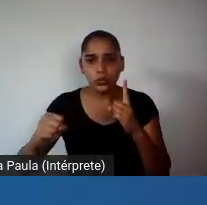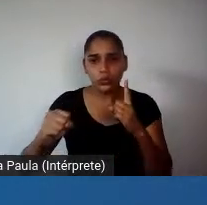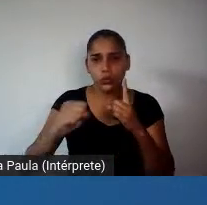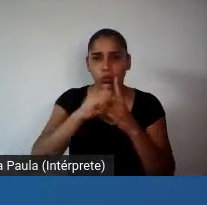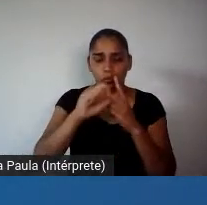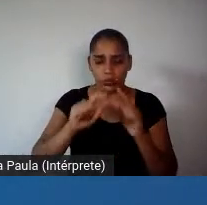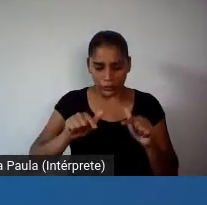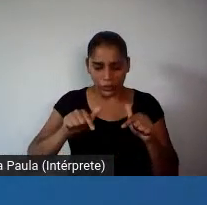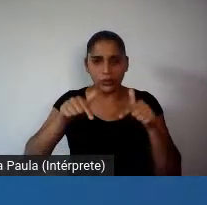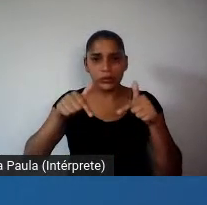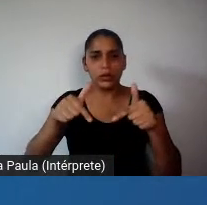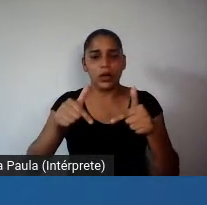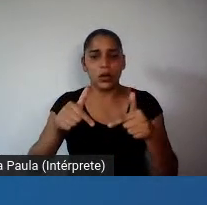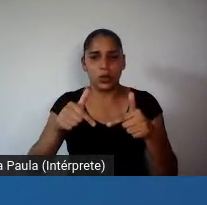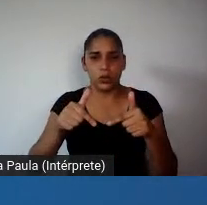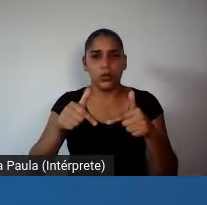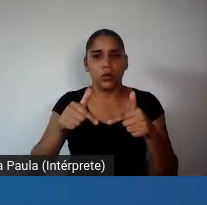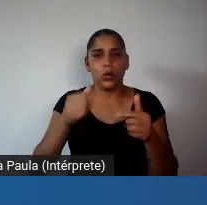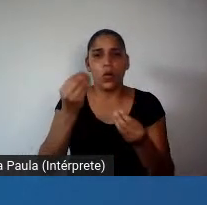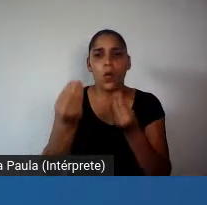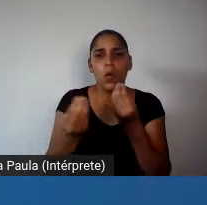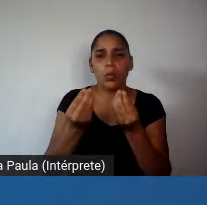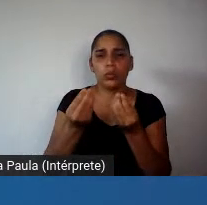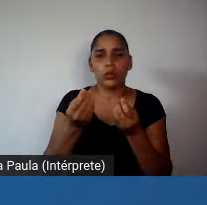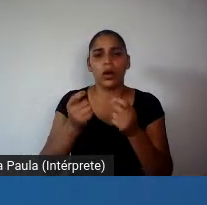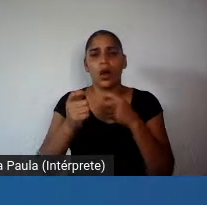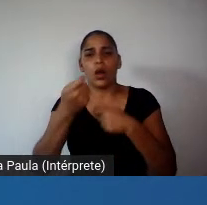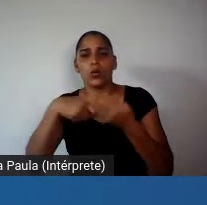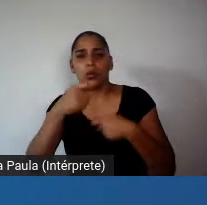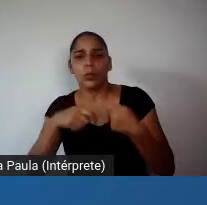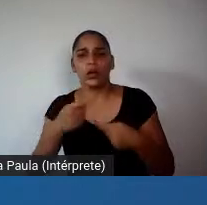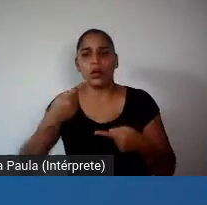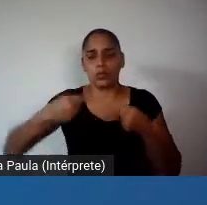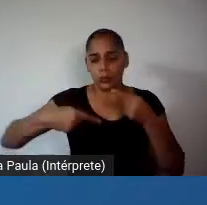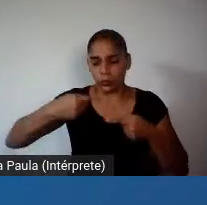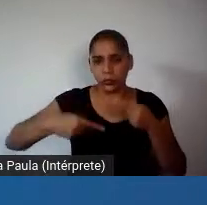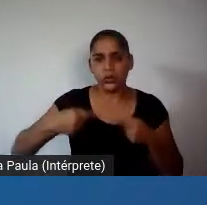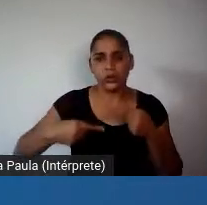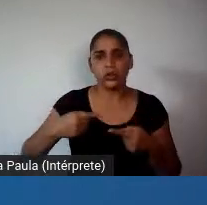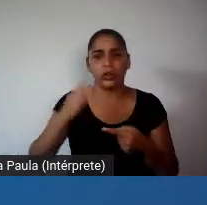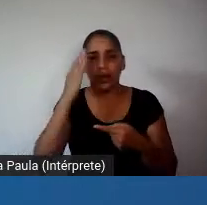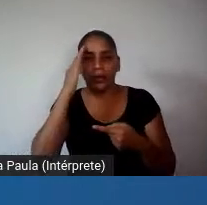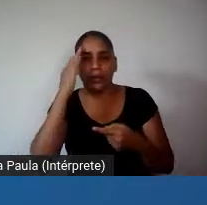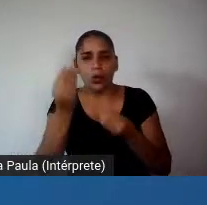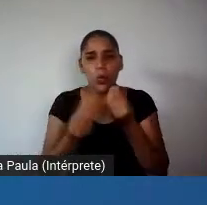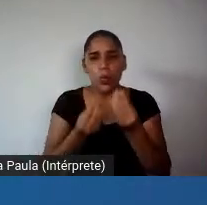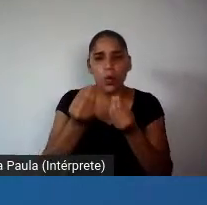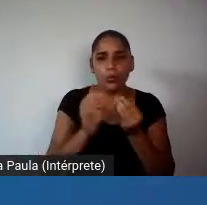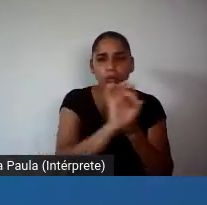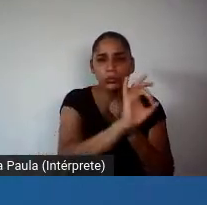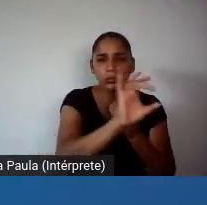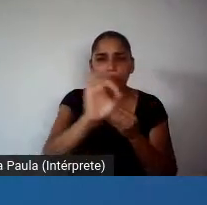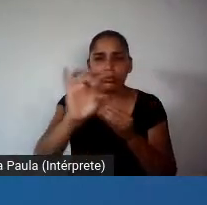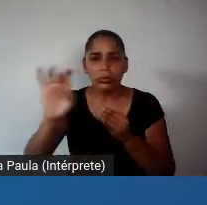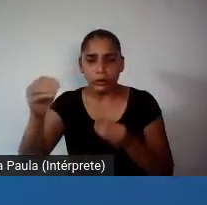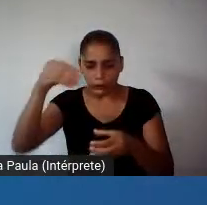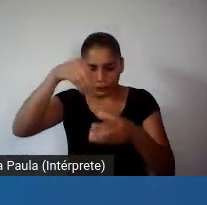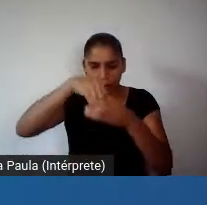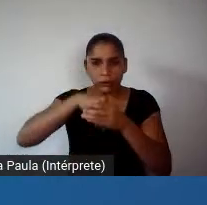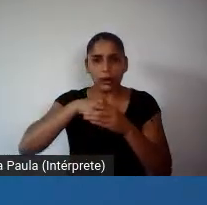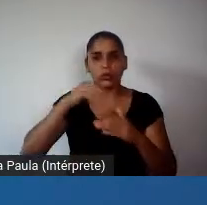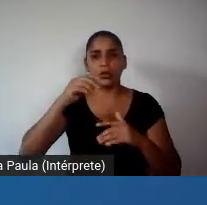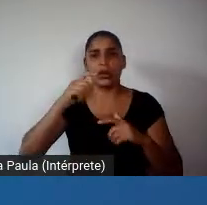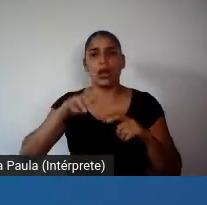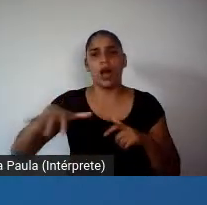gente abraçar a economia política e entender como nós, dentro da saúde, reproduzimos